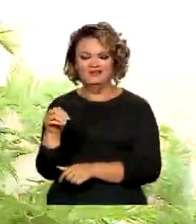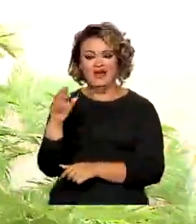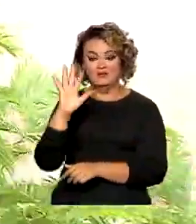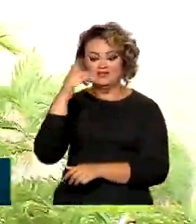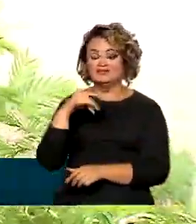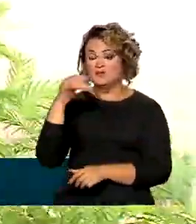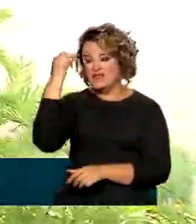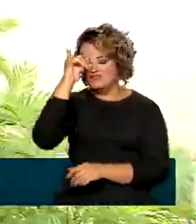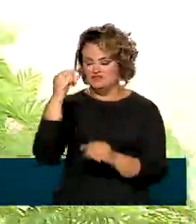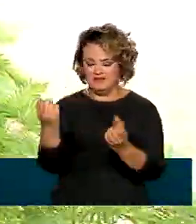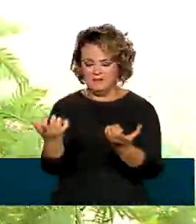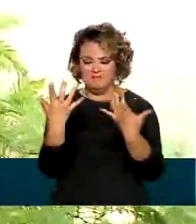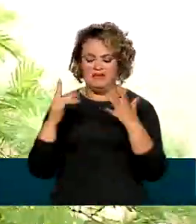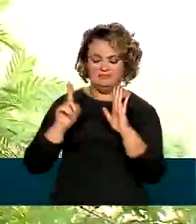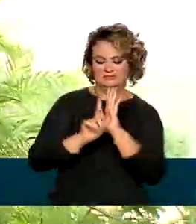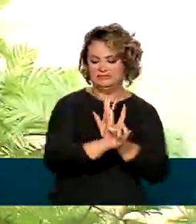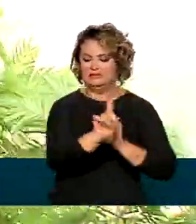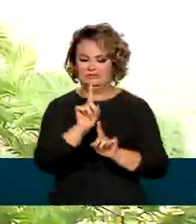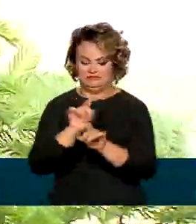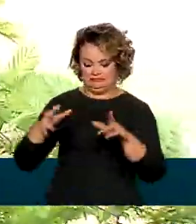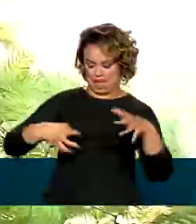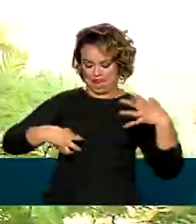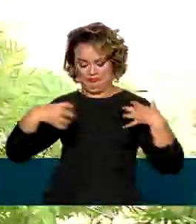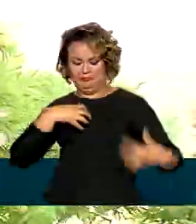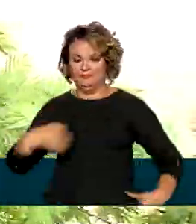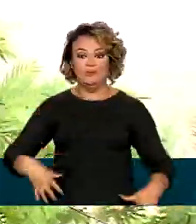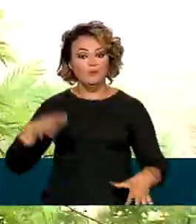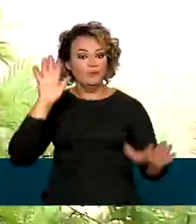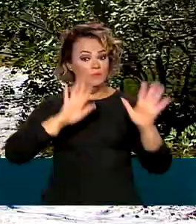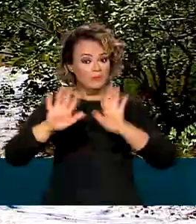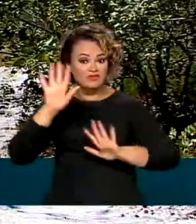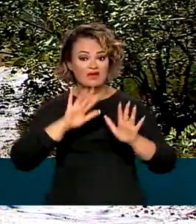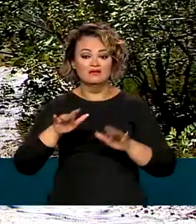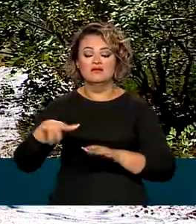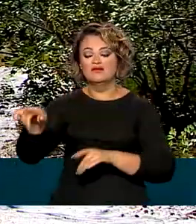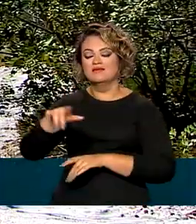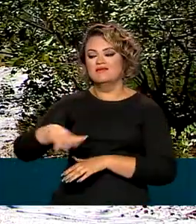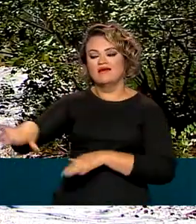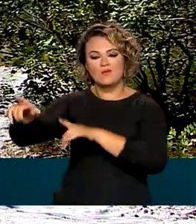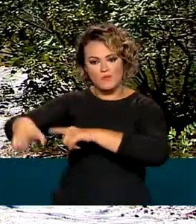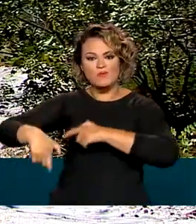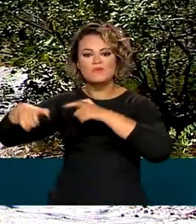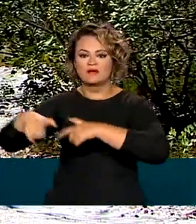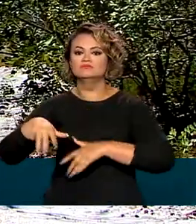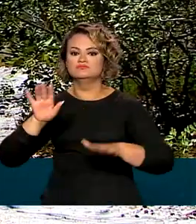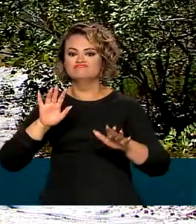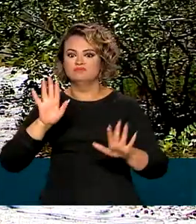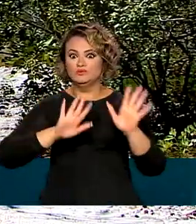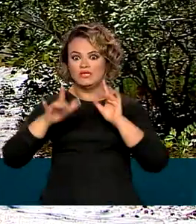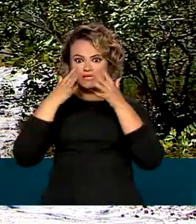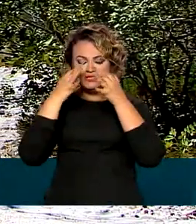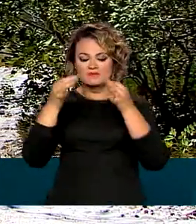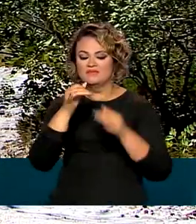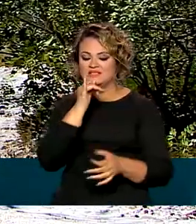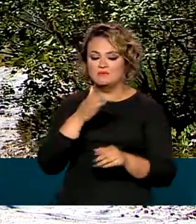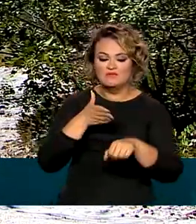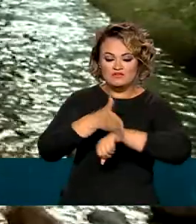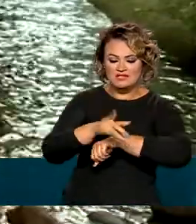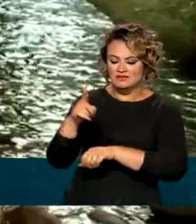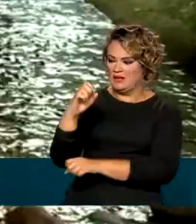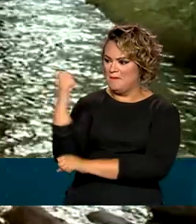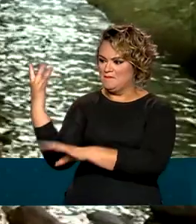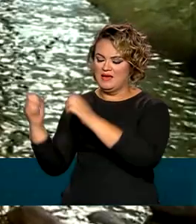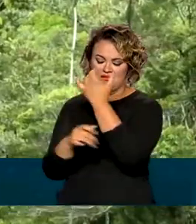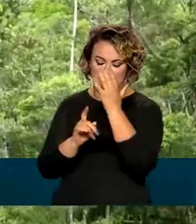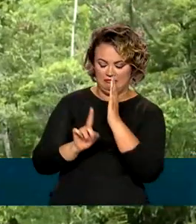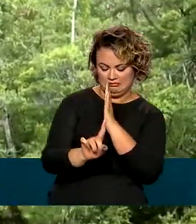fechada e redobrar os cuidados em ambientes rurais. Segundo o Ministério da Saúde, ao entrar em locais de mato,